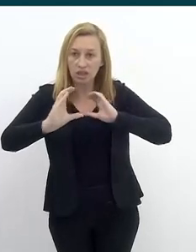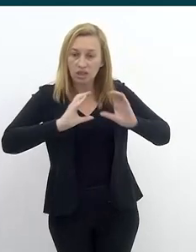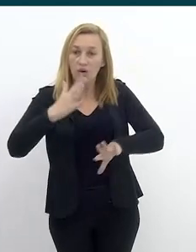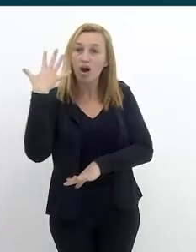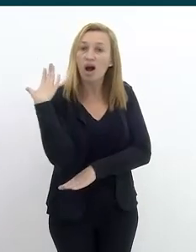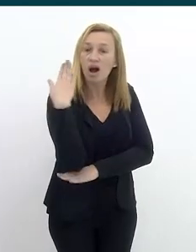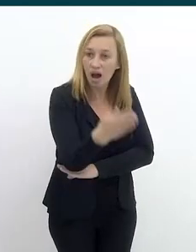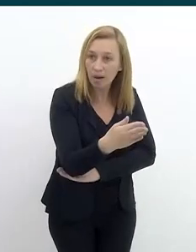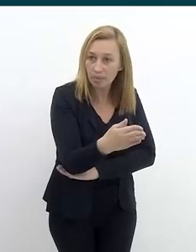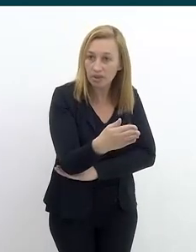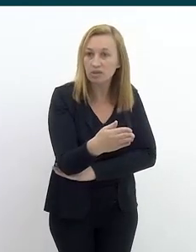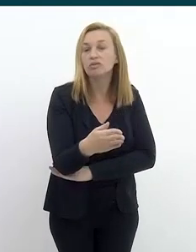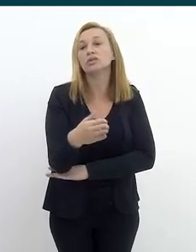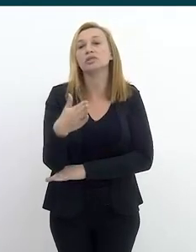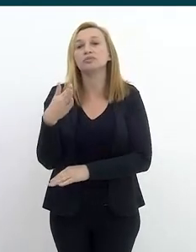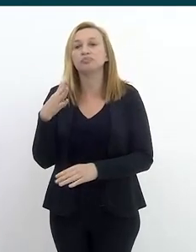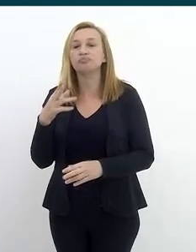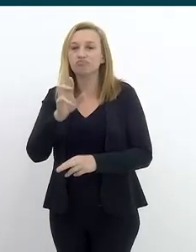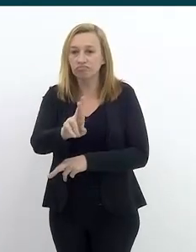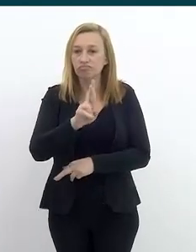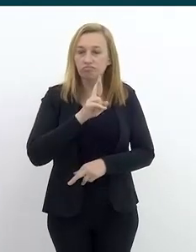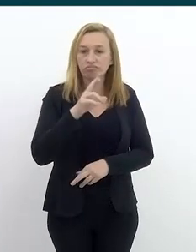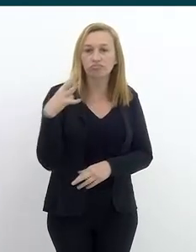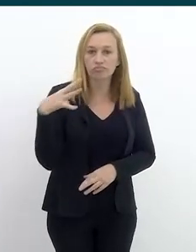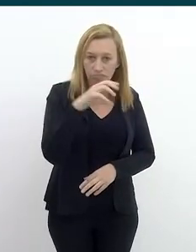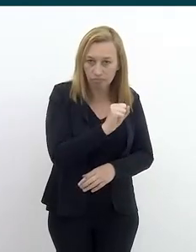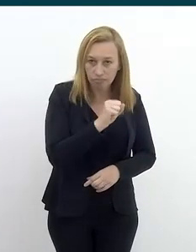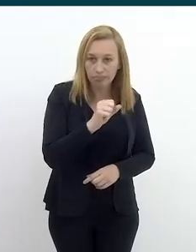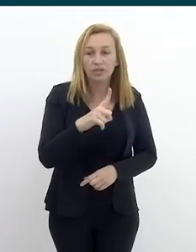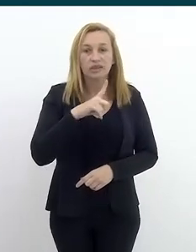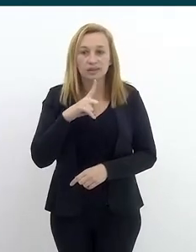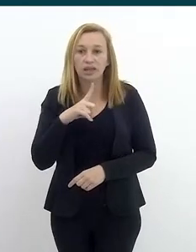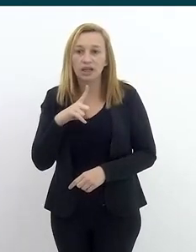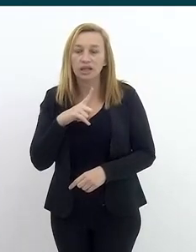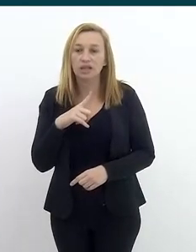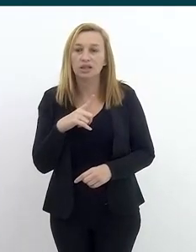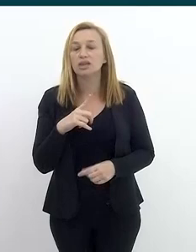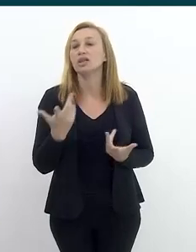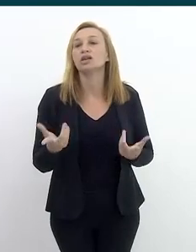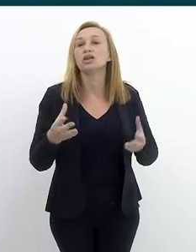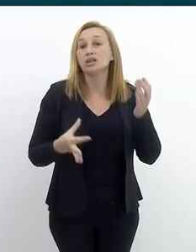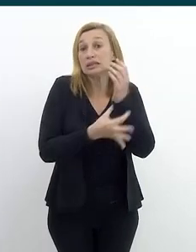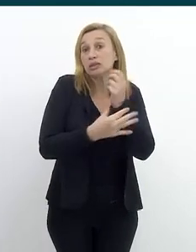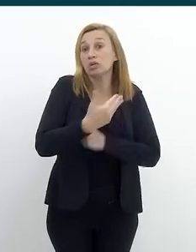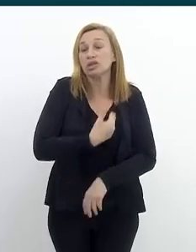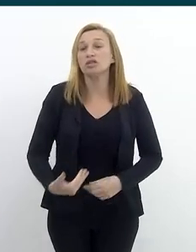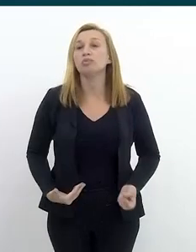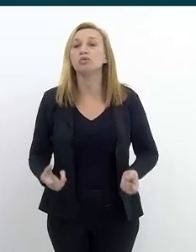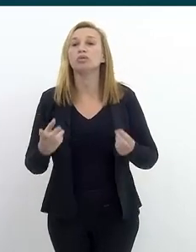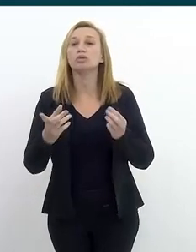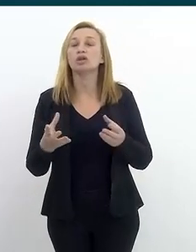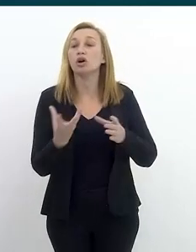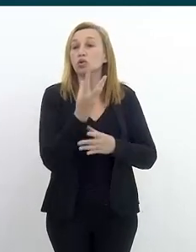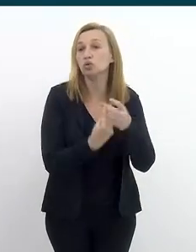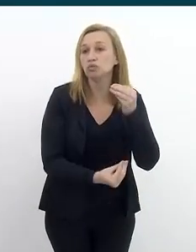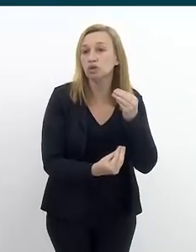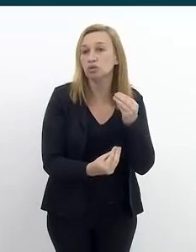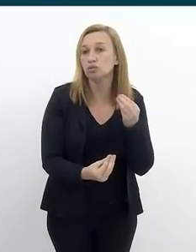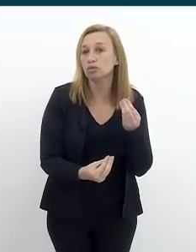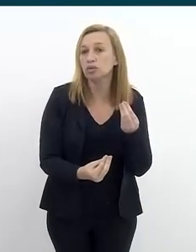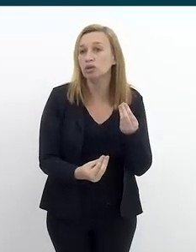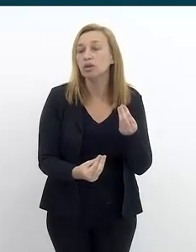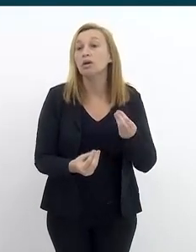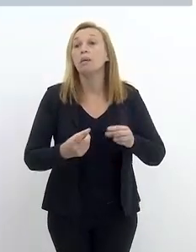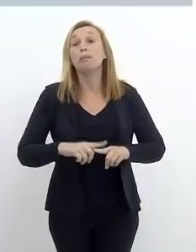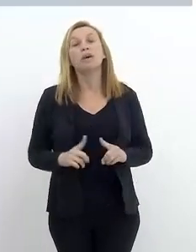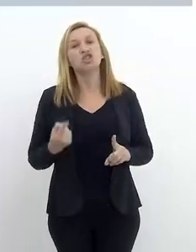imediata, e que você possa ter uma resposta mais rápida da questão até da segurança pública em relação ao desaparecimento.